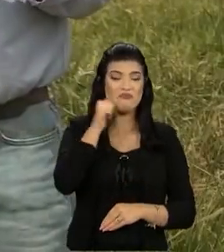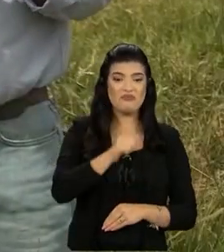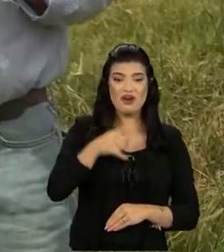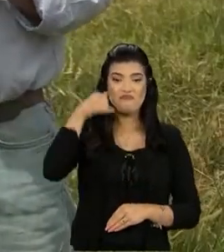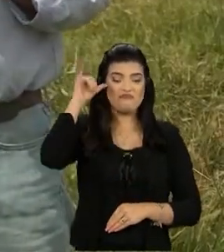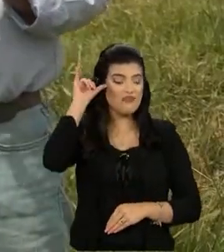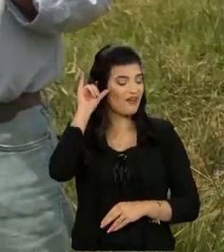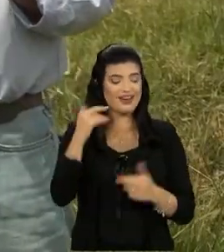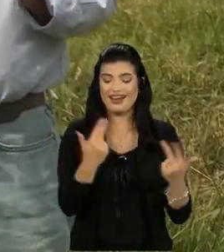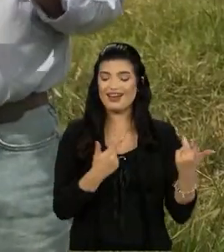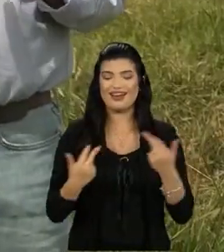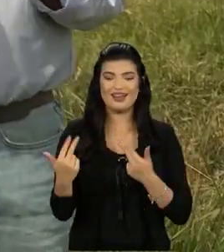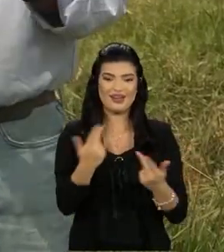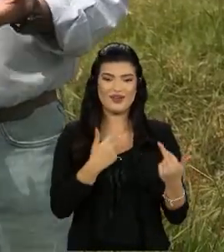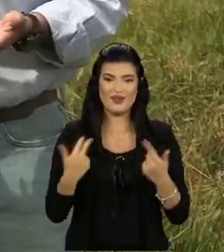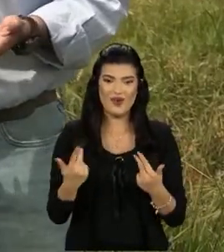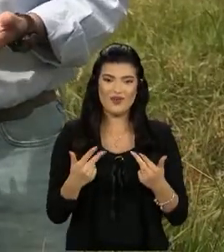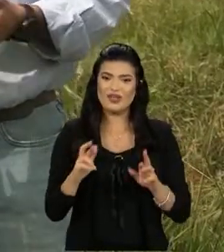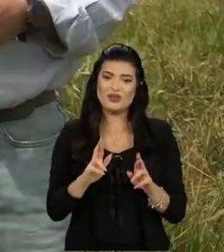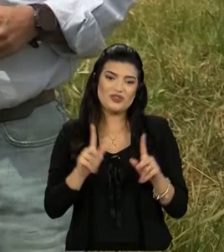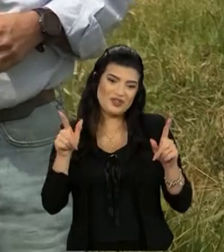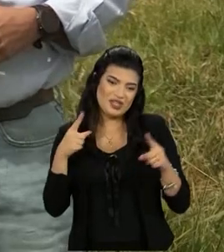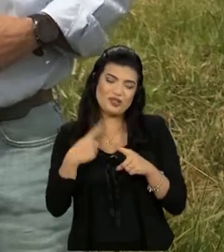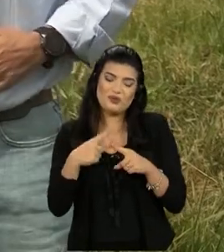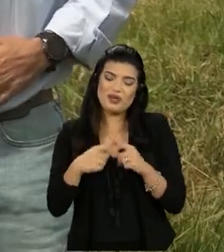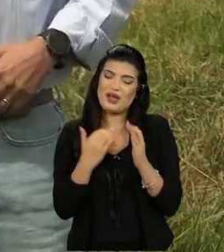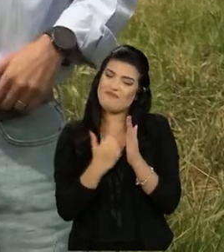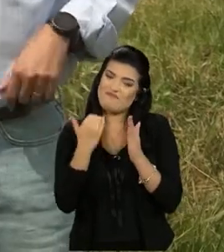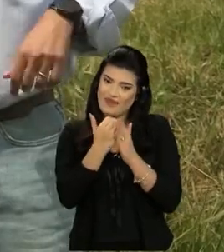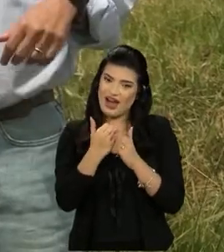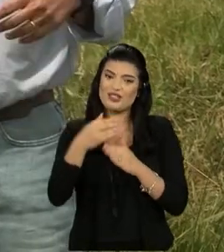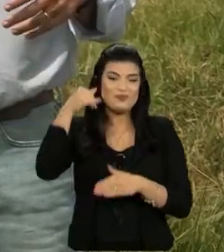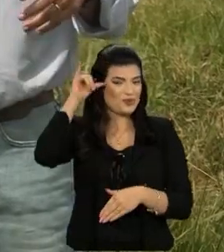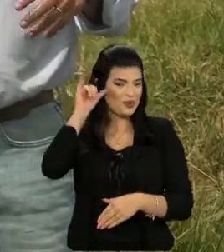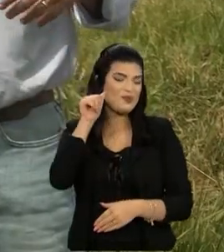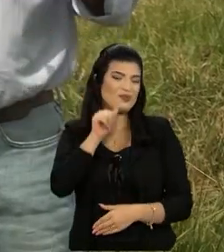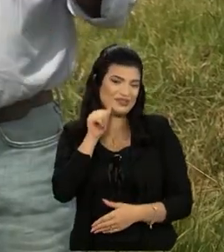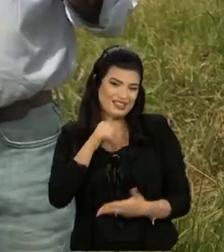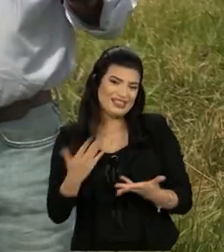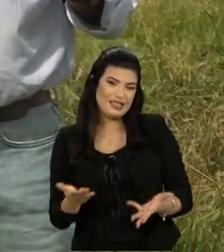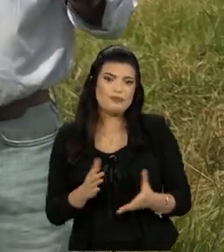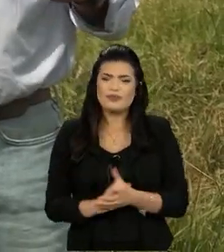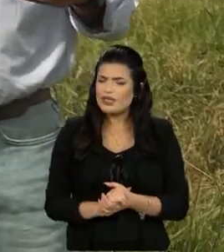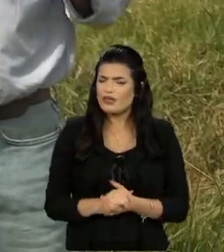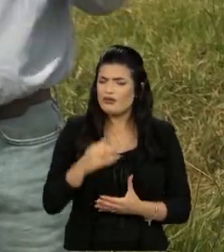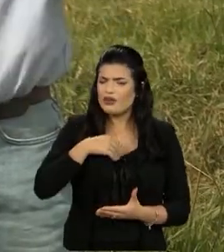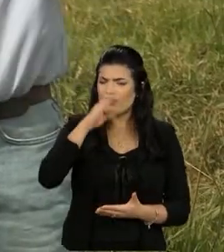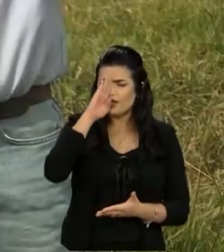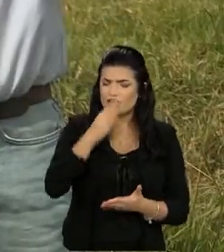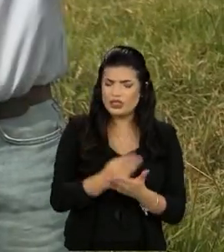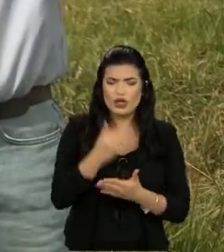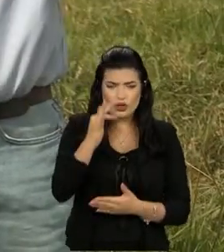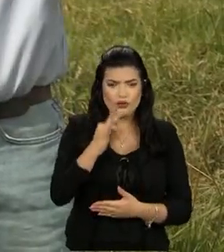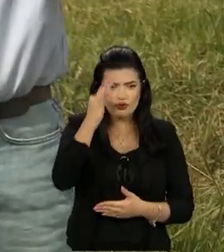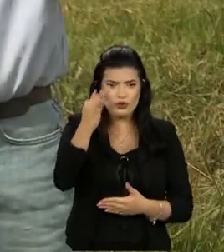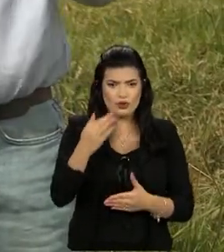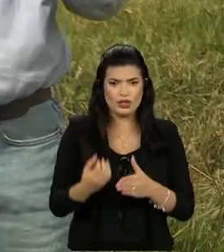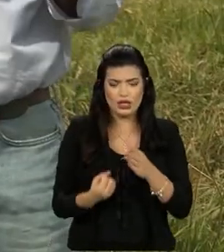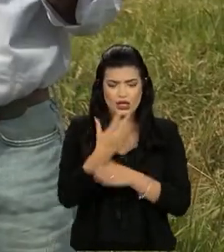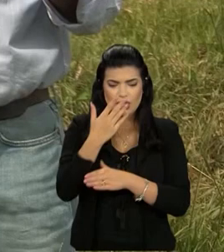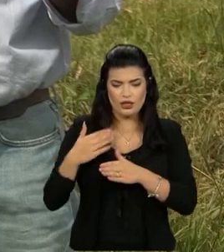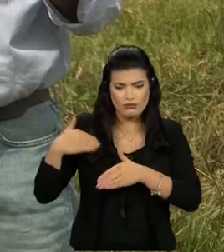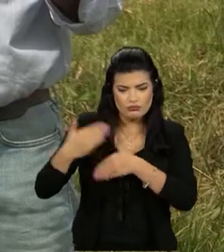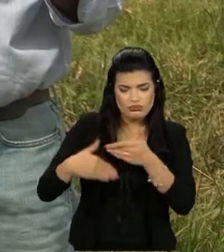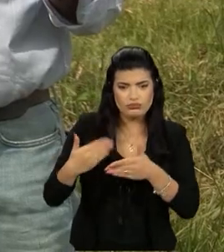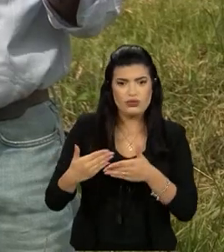uma leve tendência até a das fêmeas ser um pouquinho maior. O que eu acredito que o produtor, no futuro, vai ter que, assim, à medida que a gente